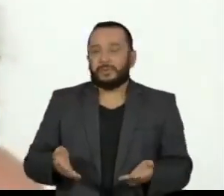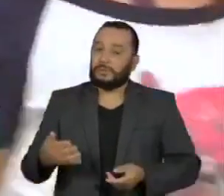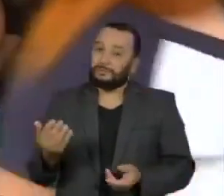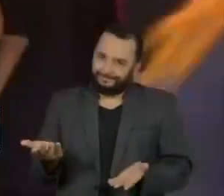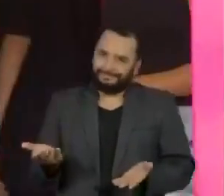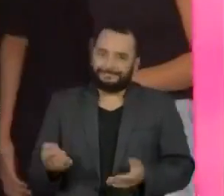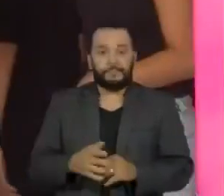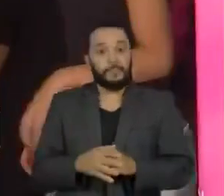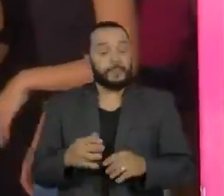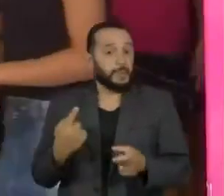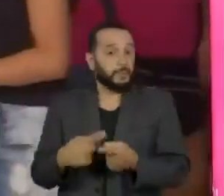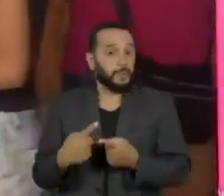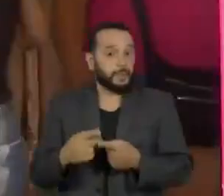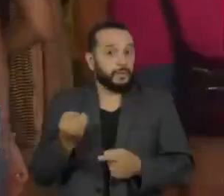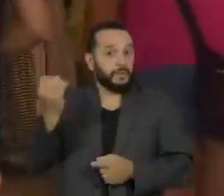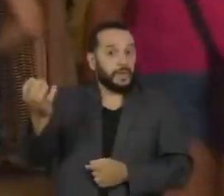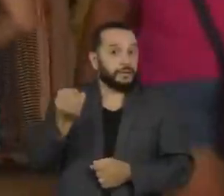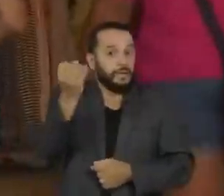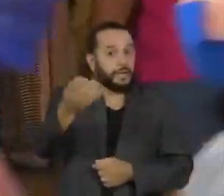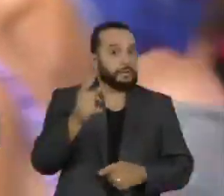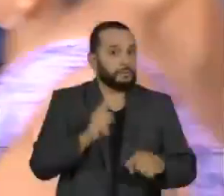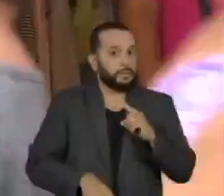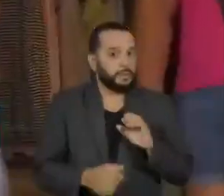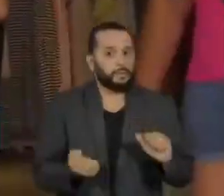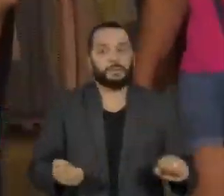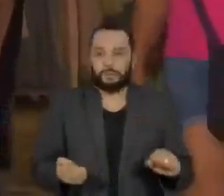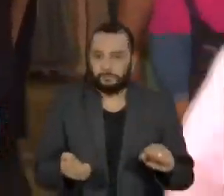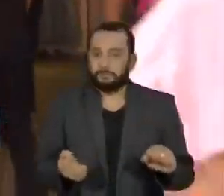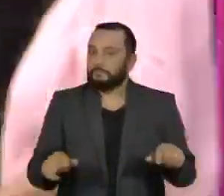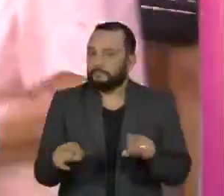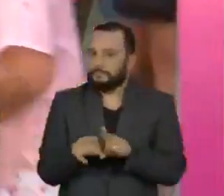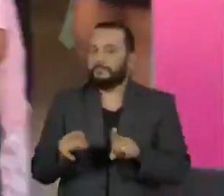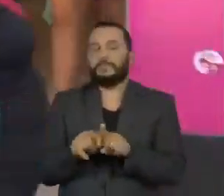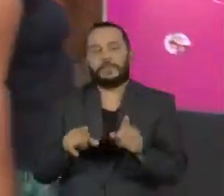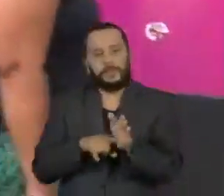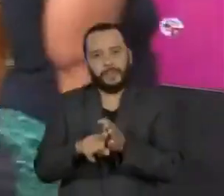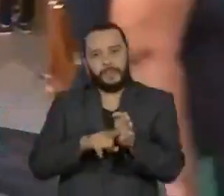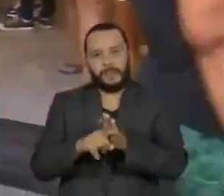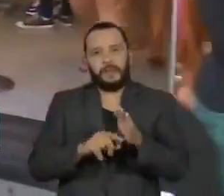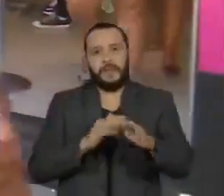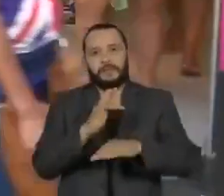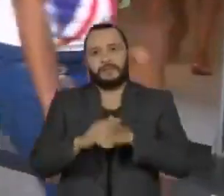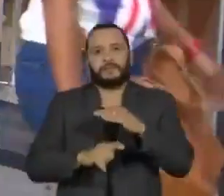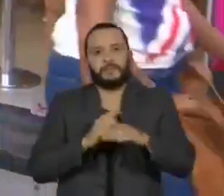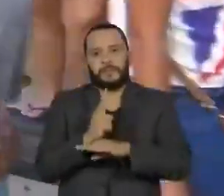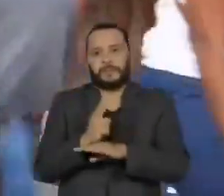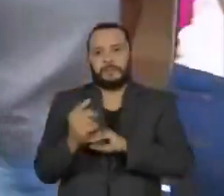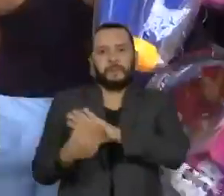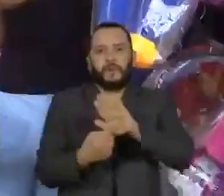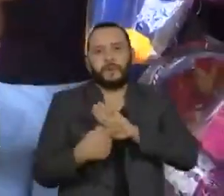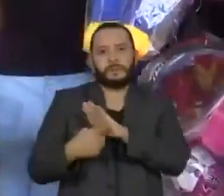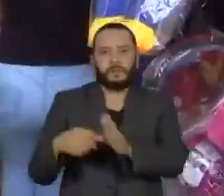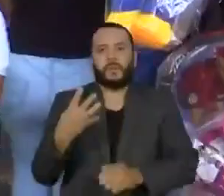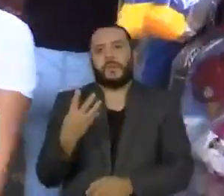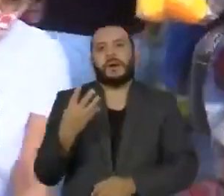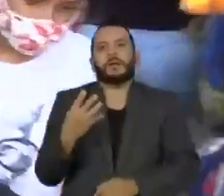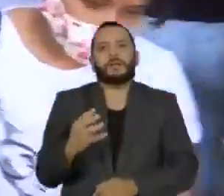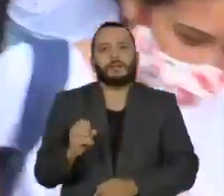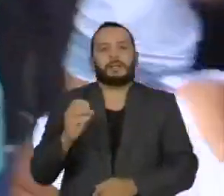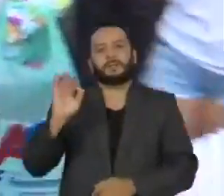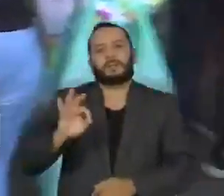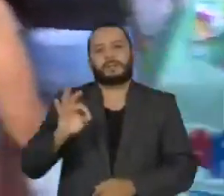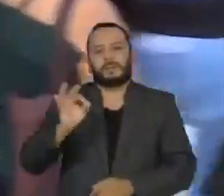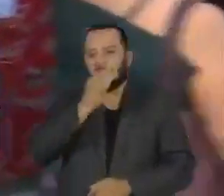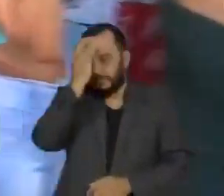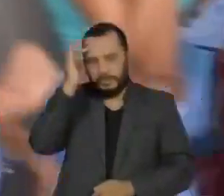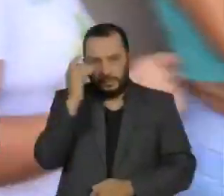100%. E ela não está só nessa. Uma pesquisa da Fundação Getúlio Vargas mostrou que quase 40% dos brasileiros estão